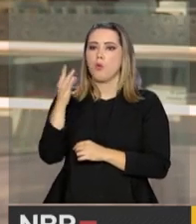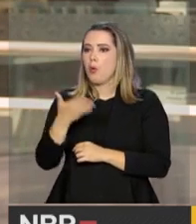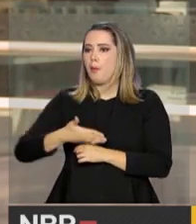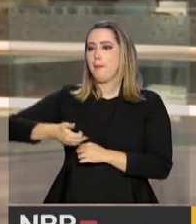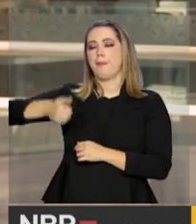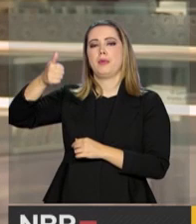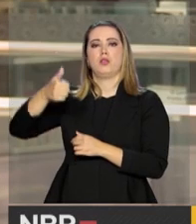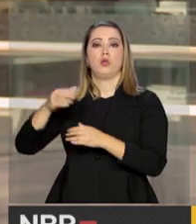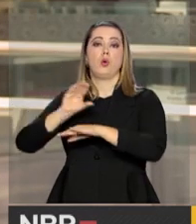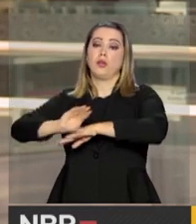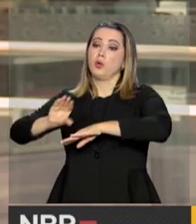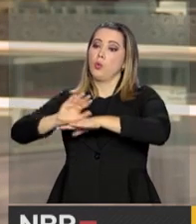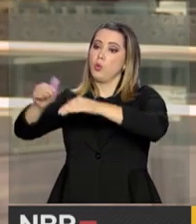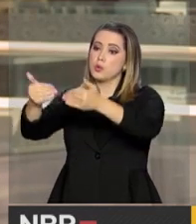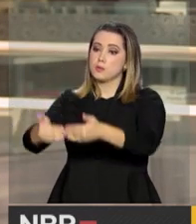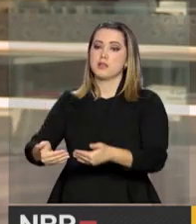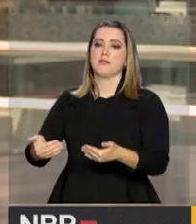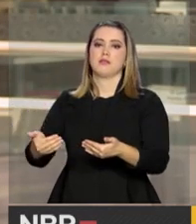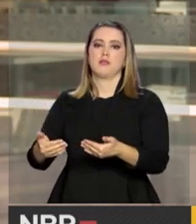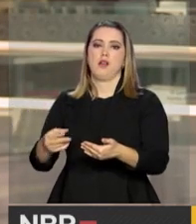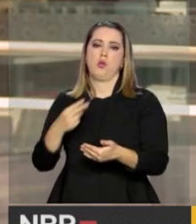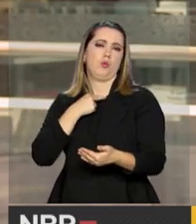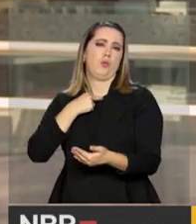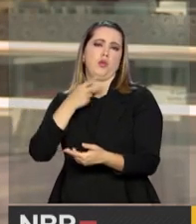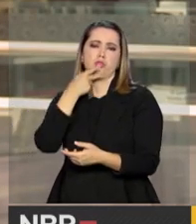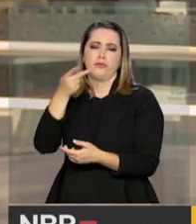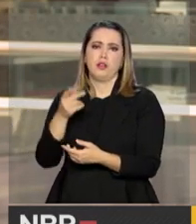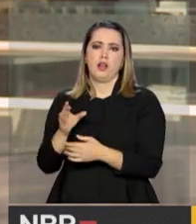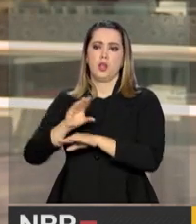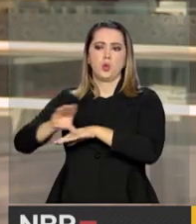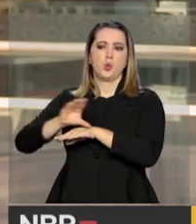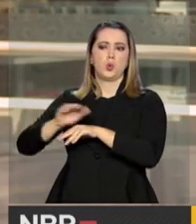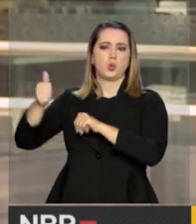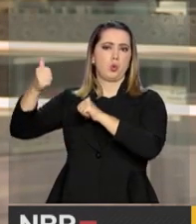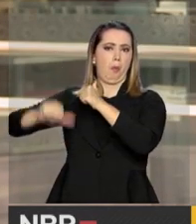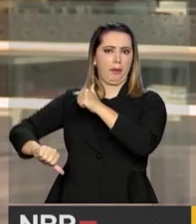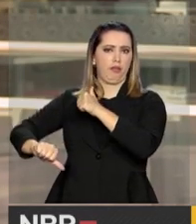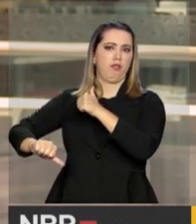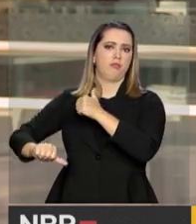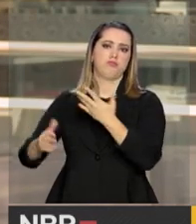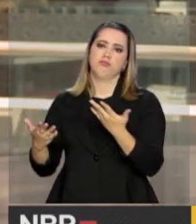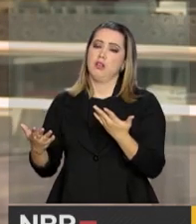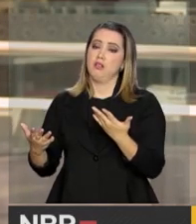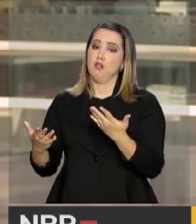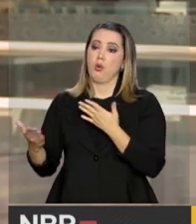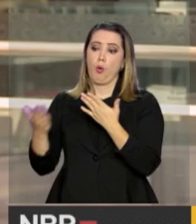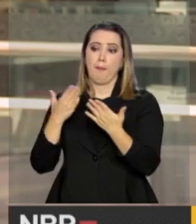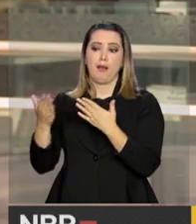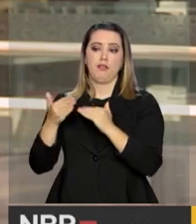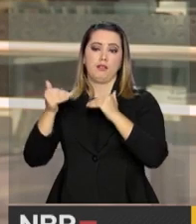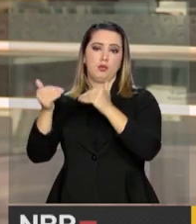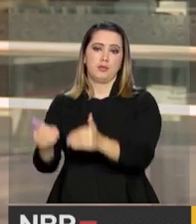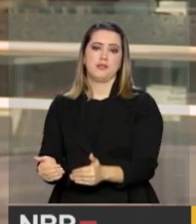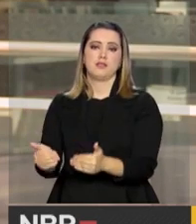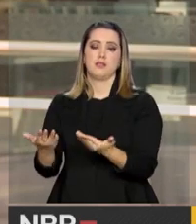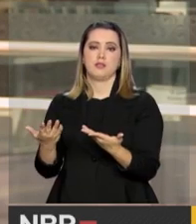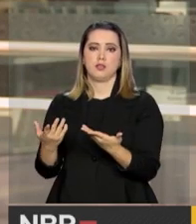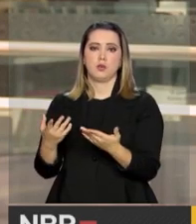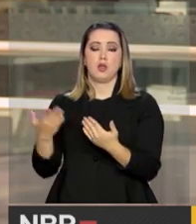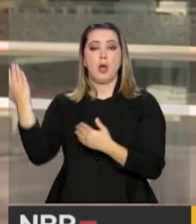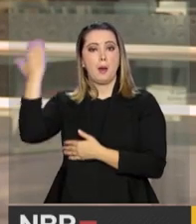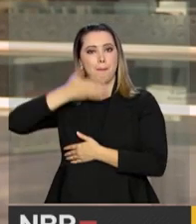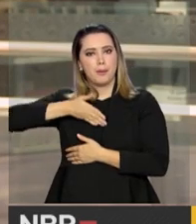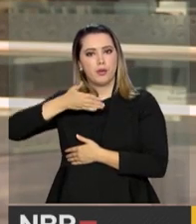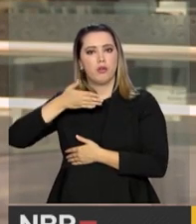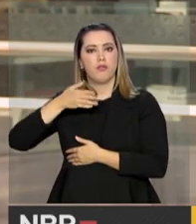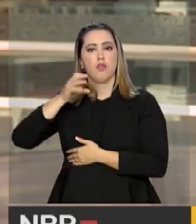cursos presenciais. Então, nós não podemos dizer que o curso tem uma qualidade inferior que um curso presencial. A prova, o